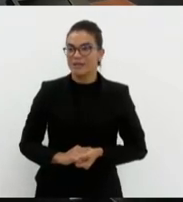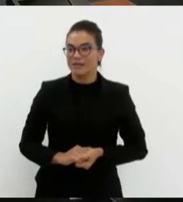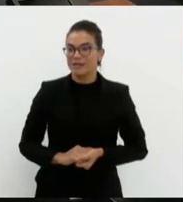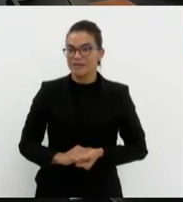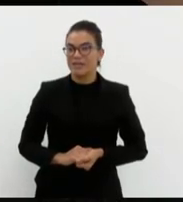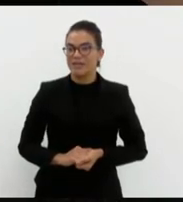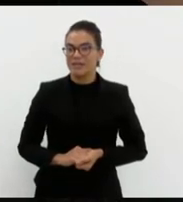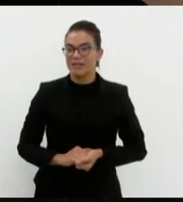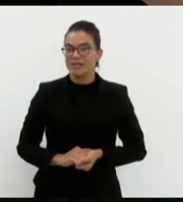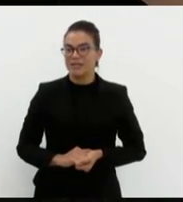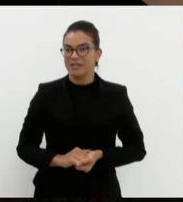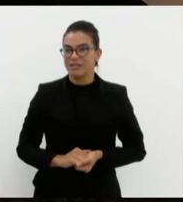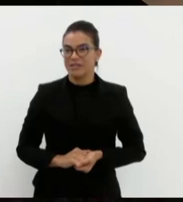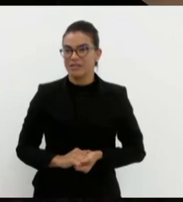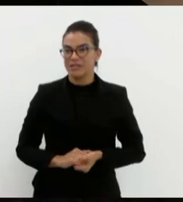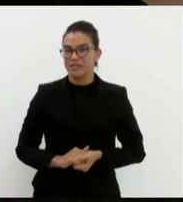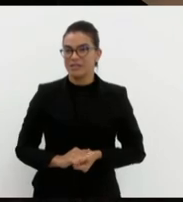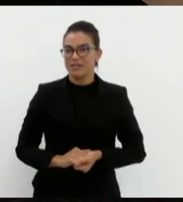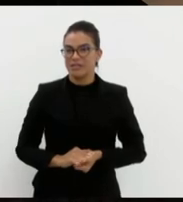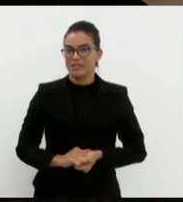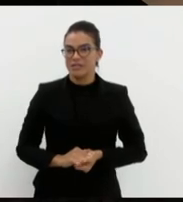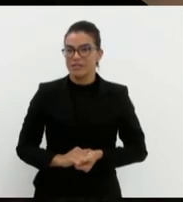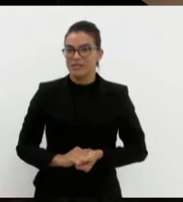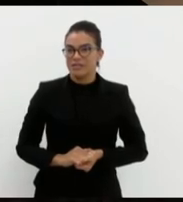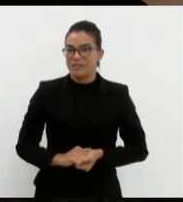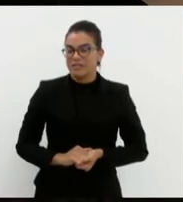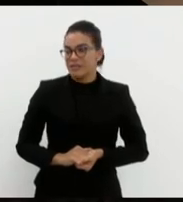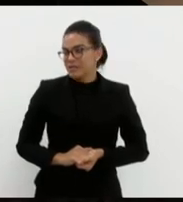no tempo